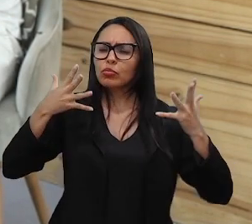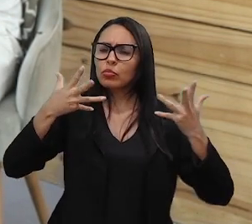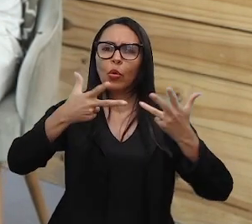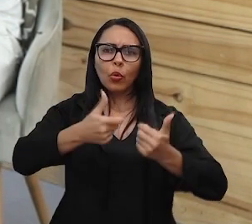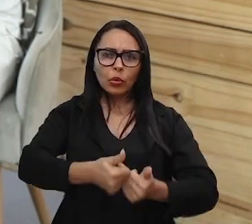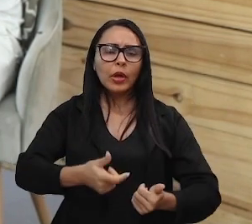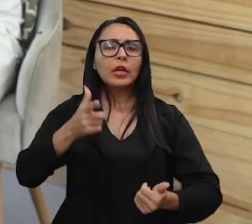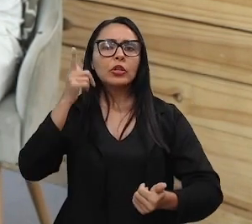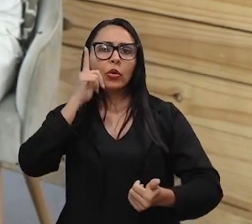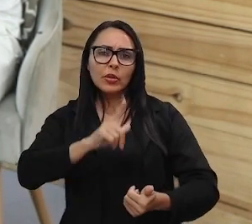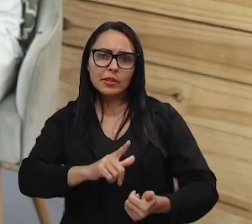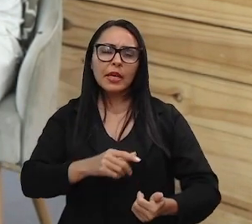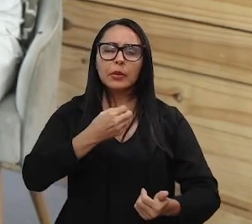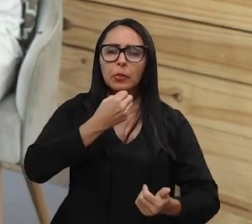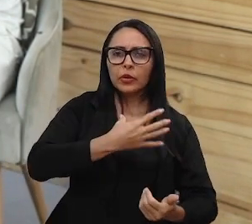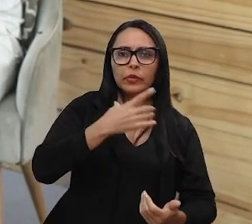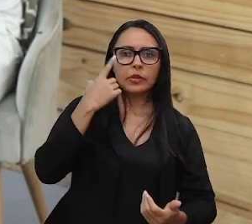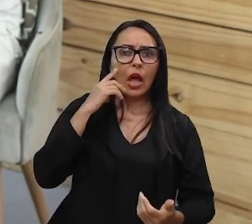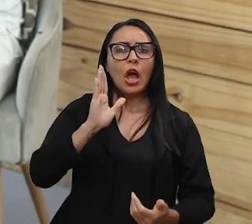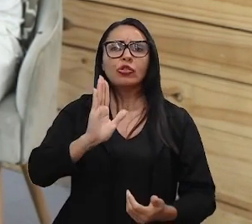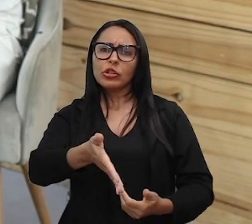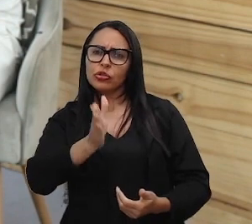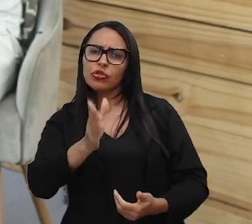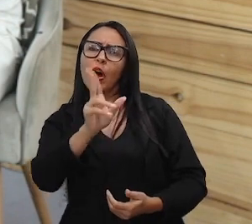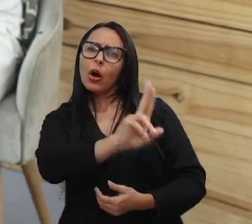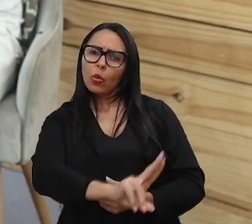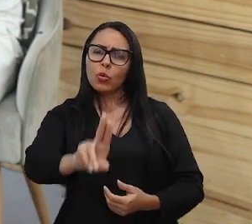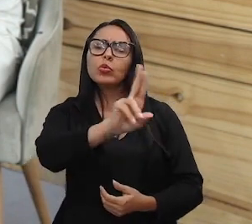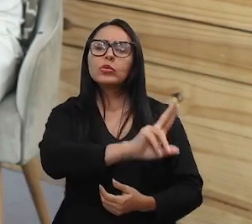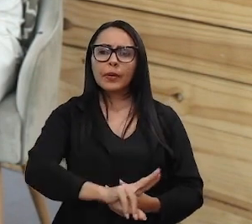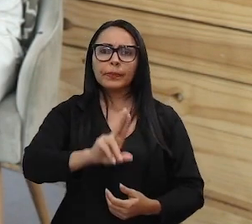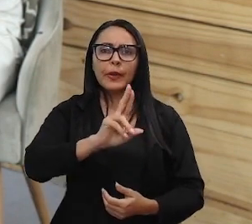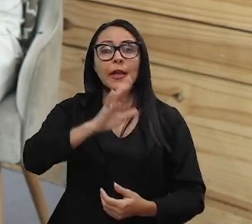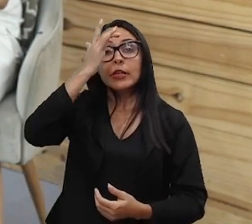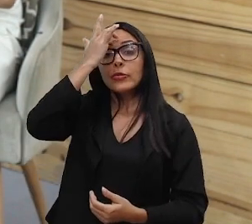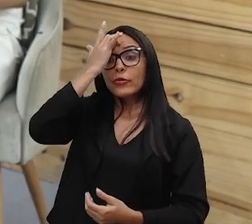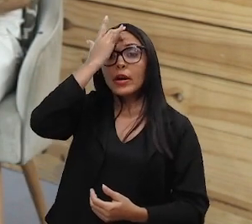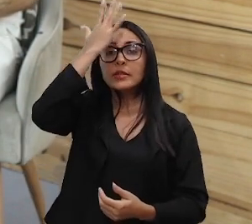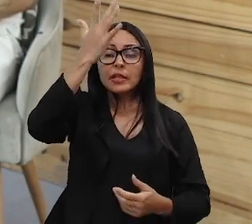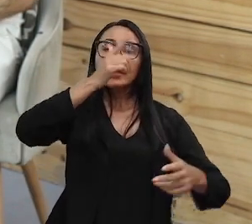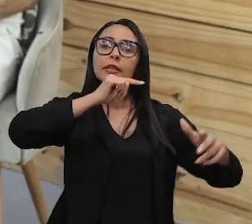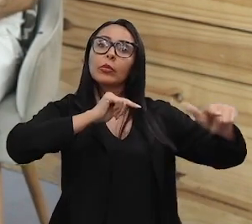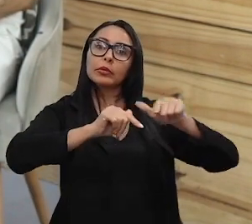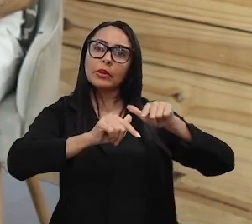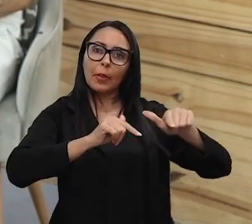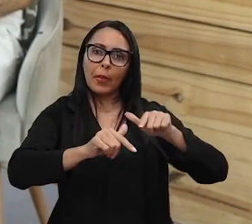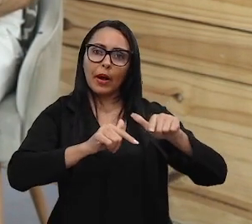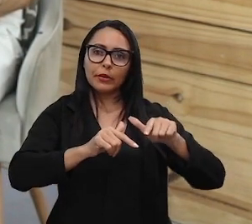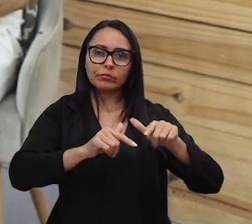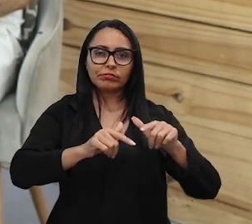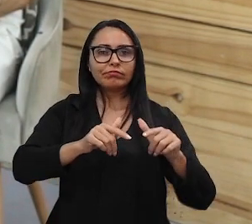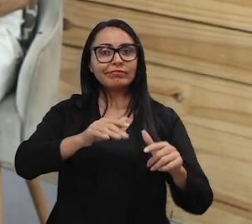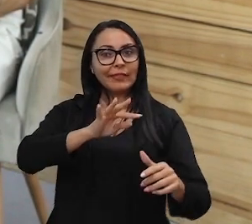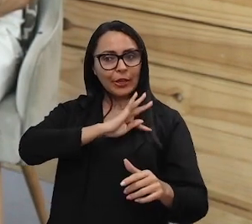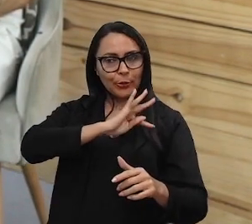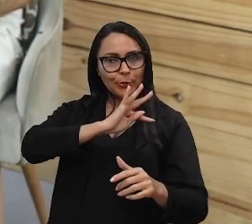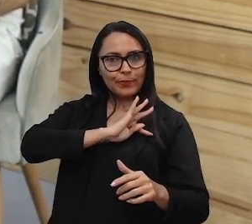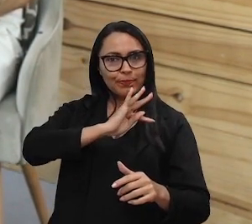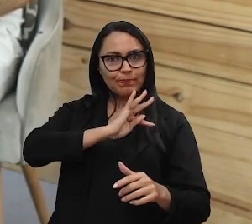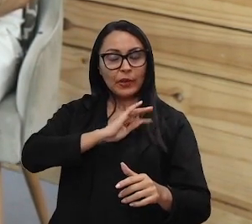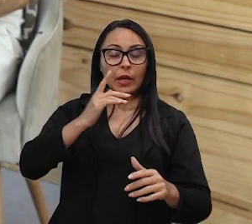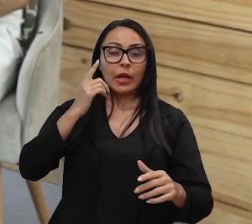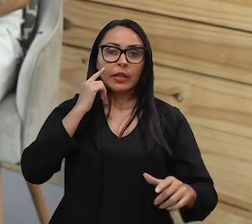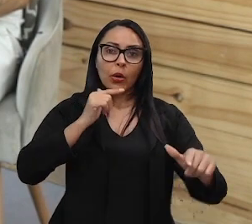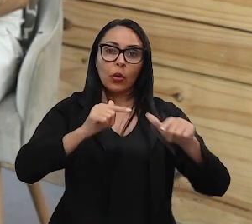conseguem se beneficiar. A gente já utiliza ferramentas que facilitam esse trabalho que é mais técnico. Então, o